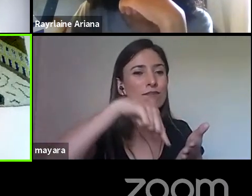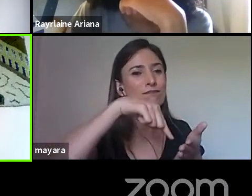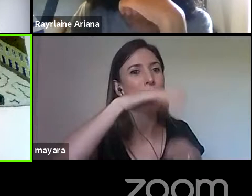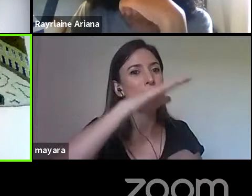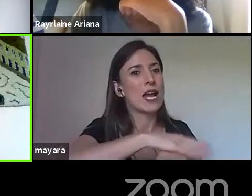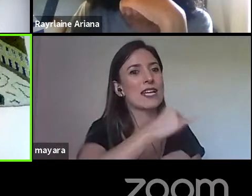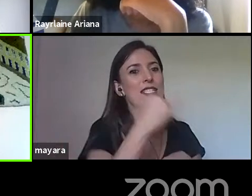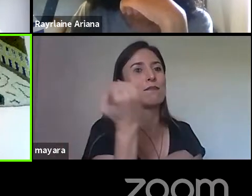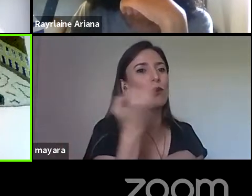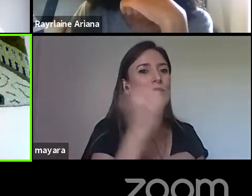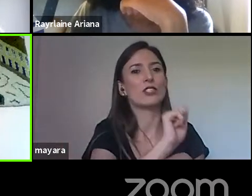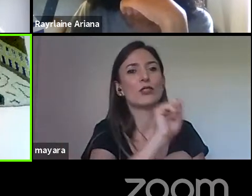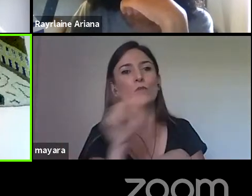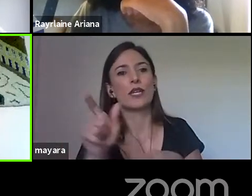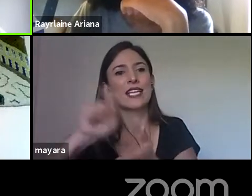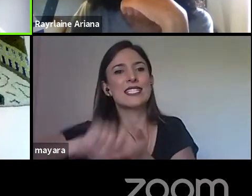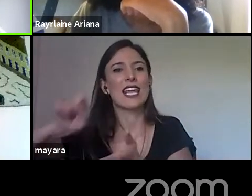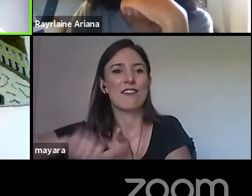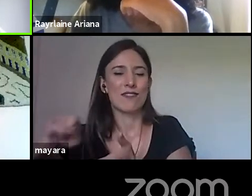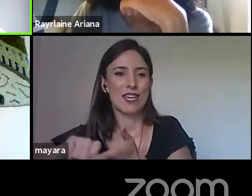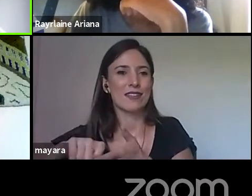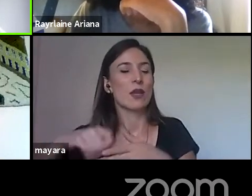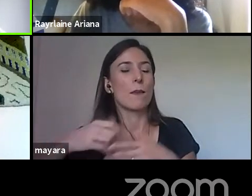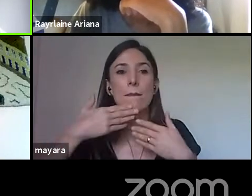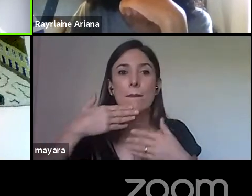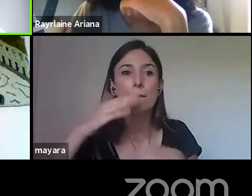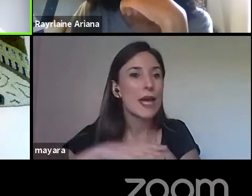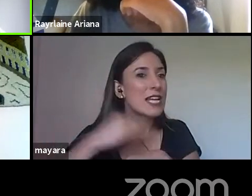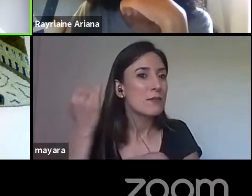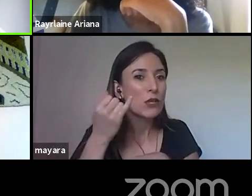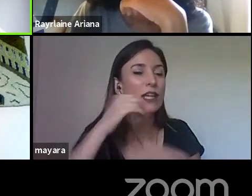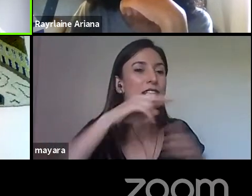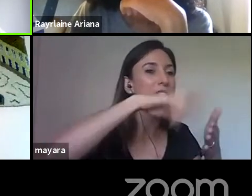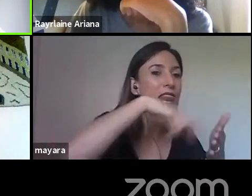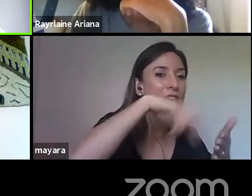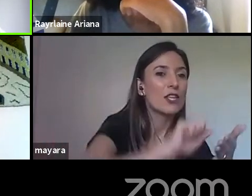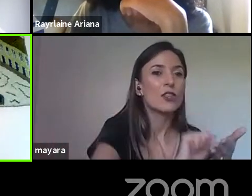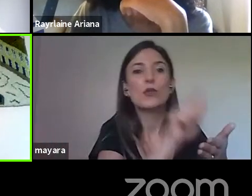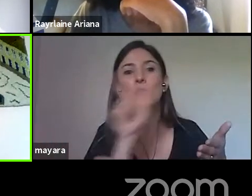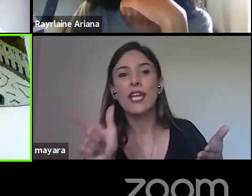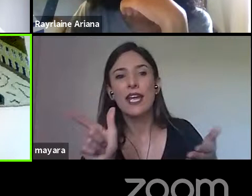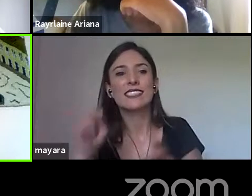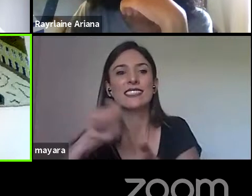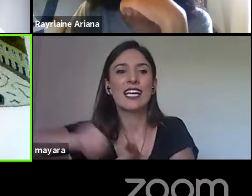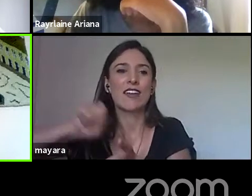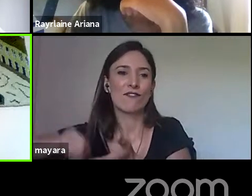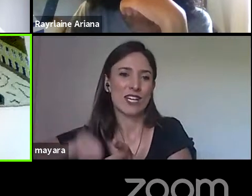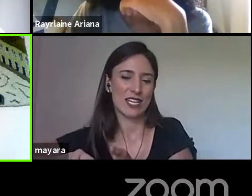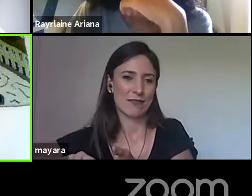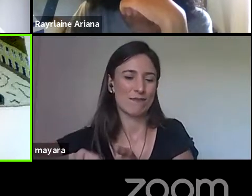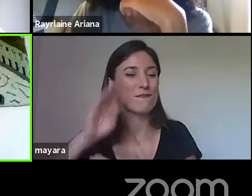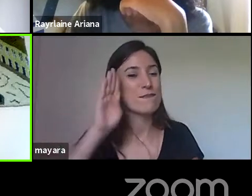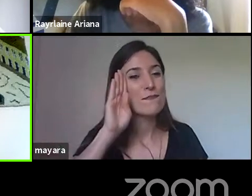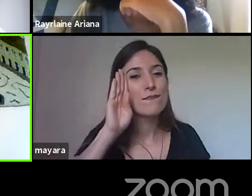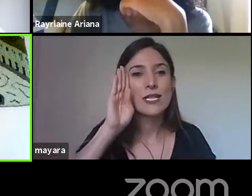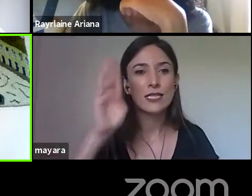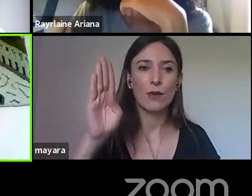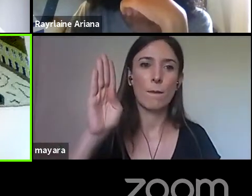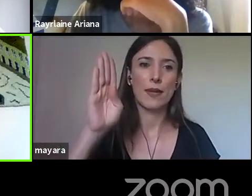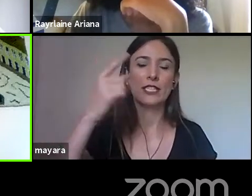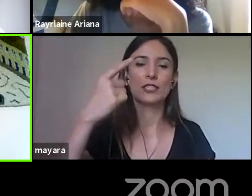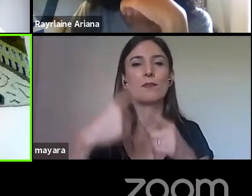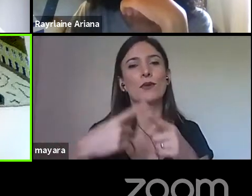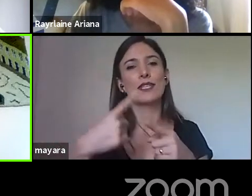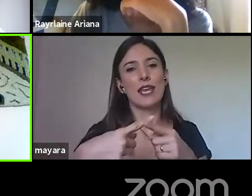escrita, o domínio da leitura se faz mais importante do que o domínio da escrita, principalmente porque